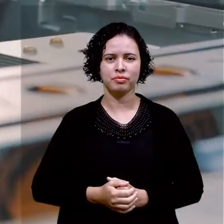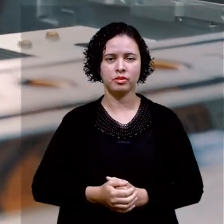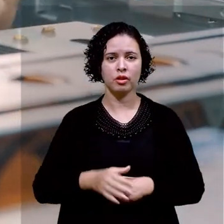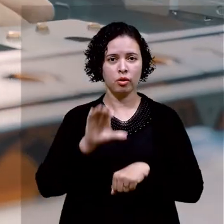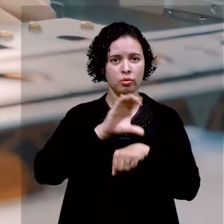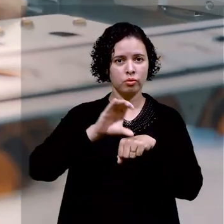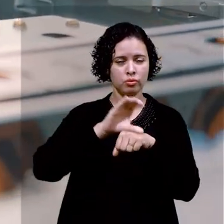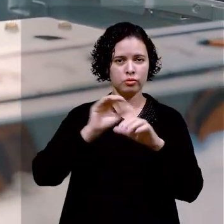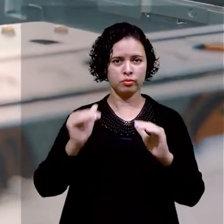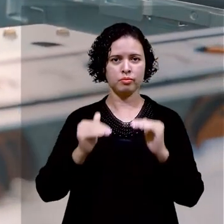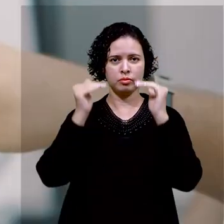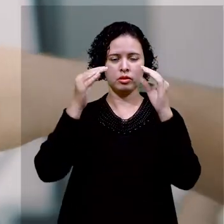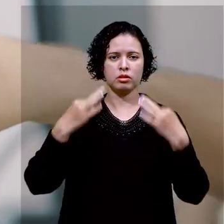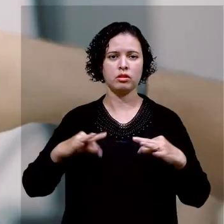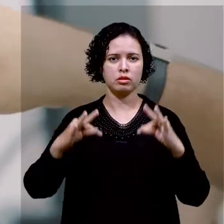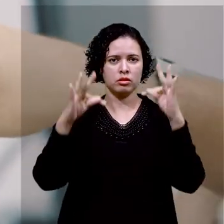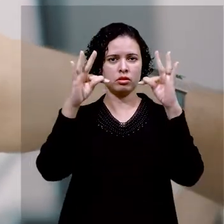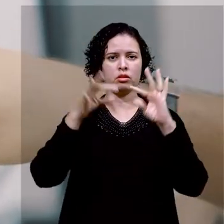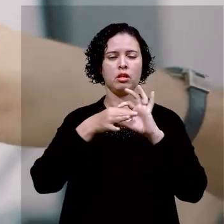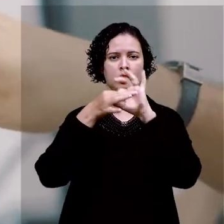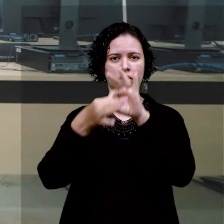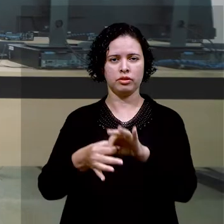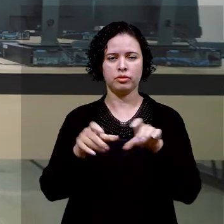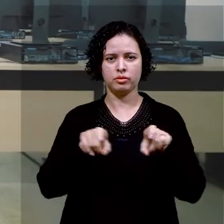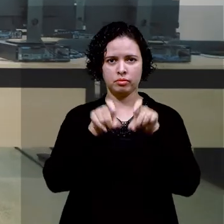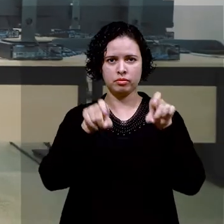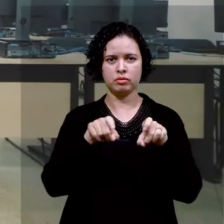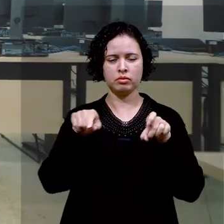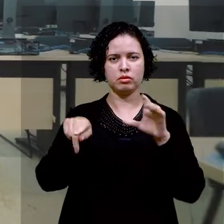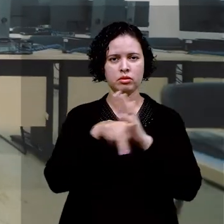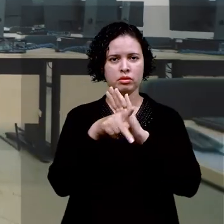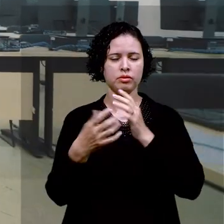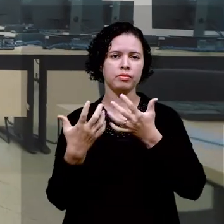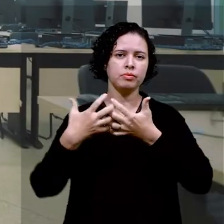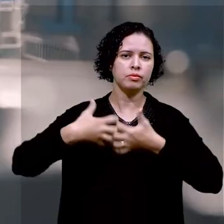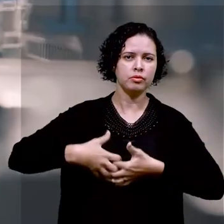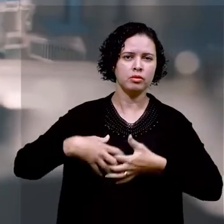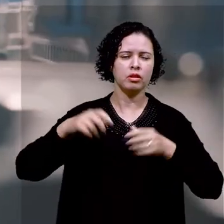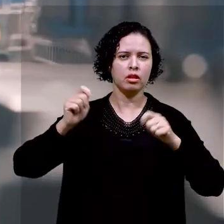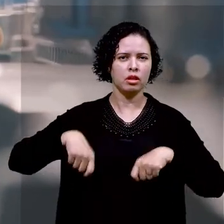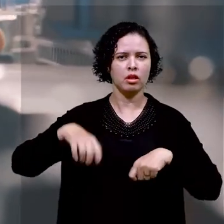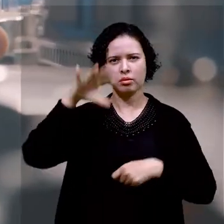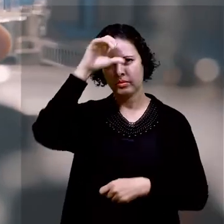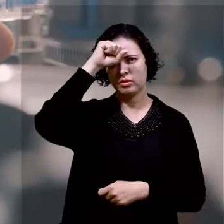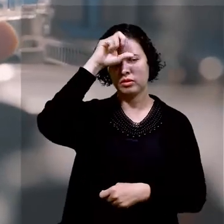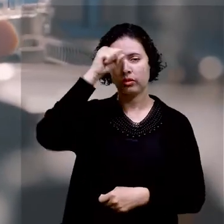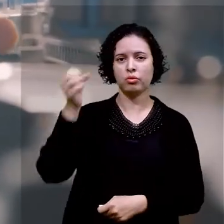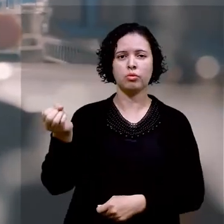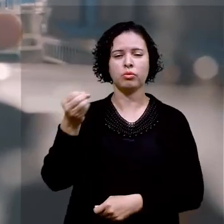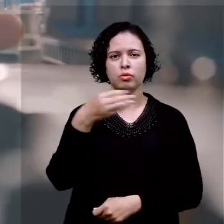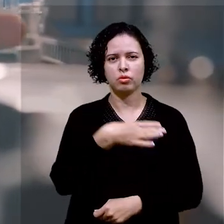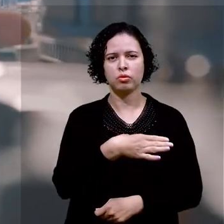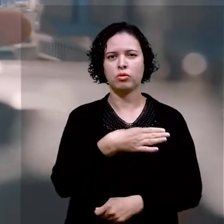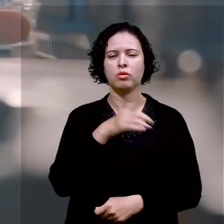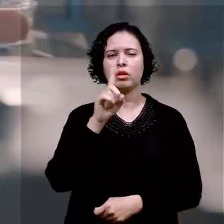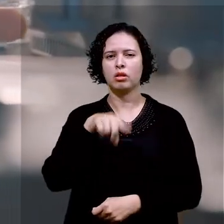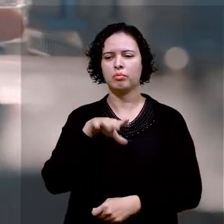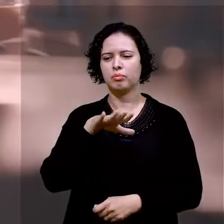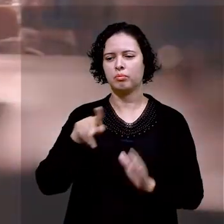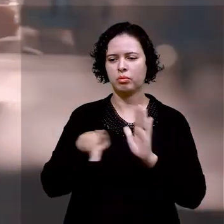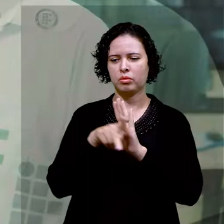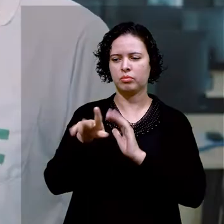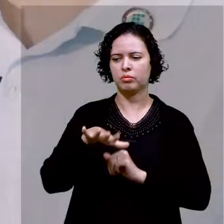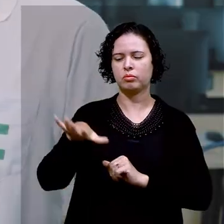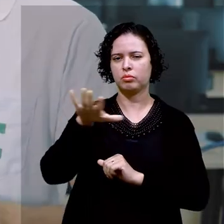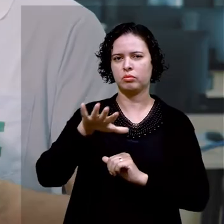O curso superior de tecnologia em redes de computadores do IFRO oferece um aprendizado atualizado e que atende as novidades do mundo